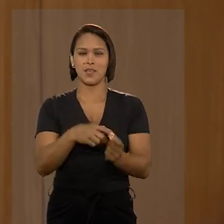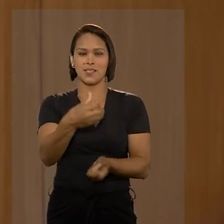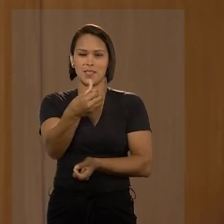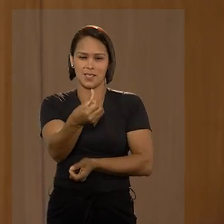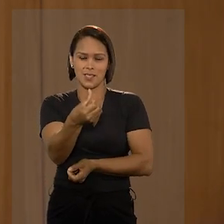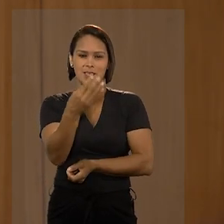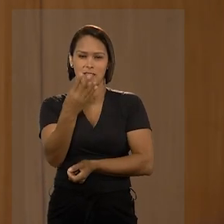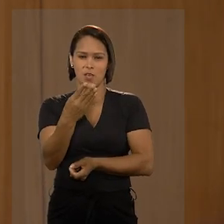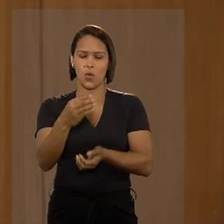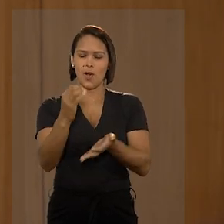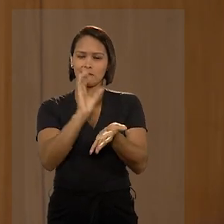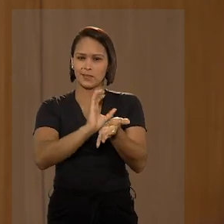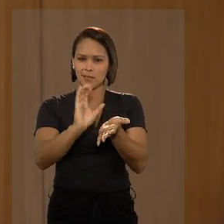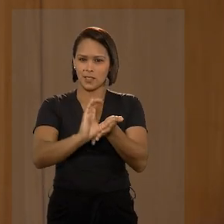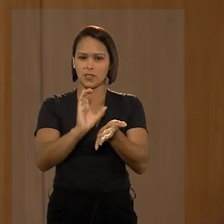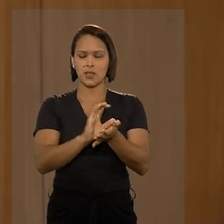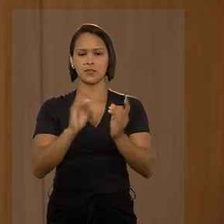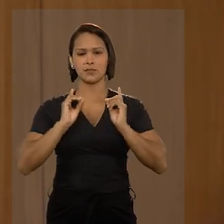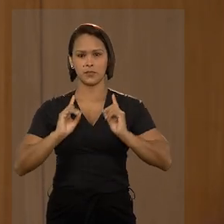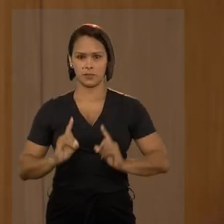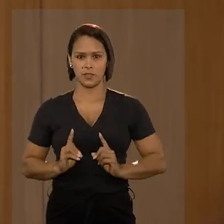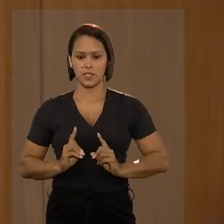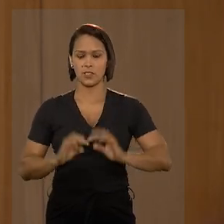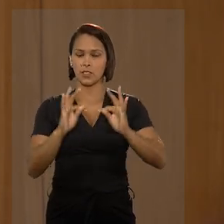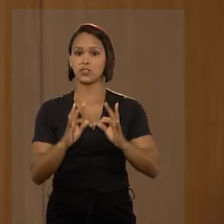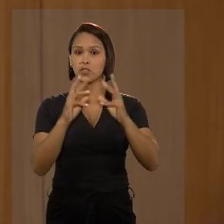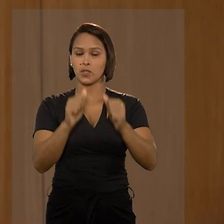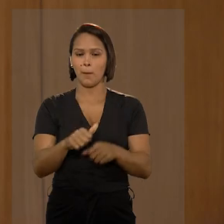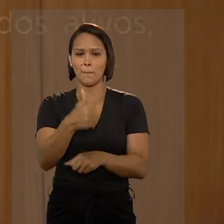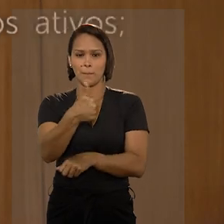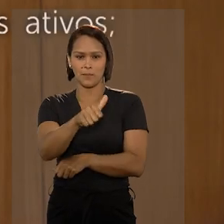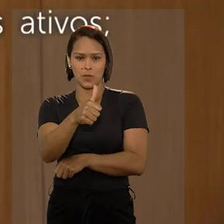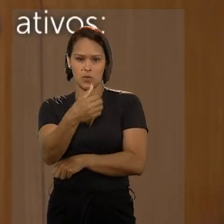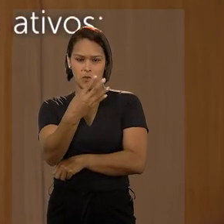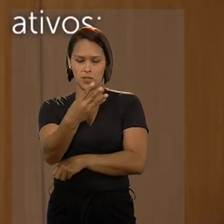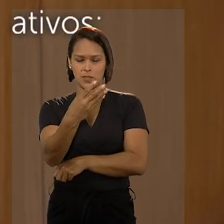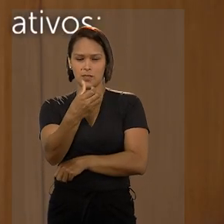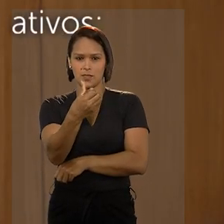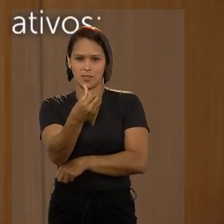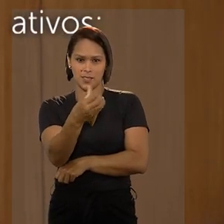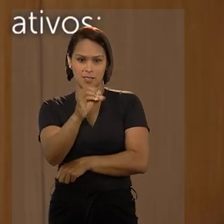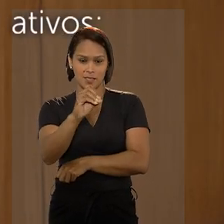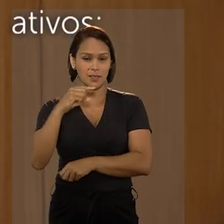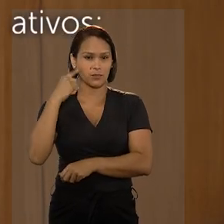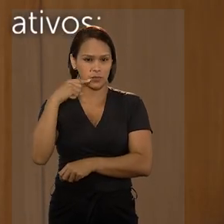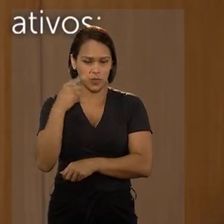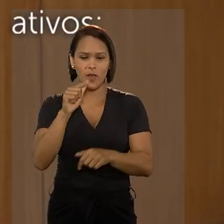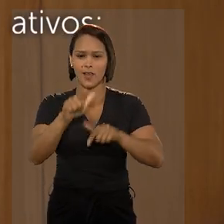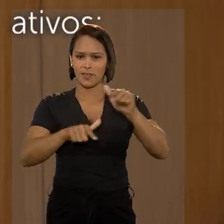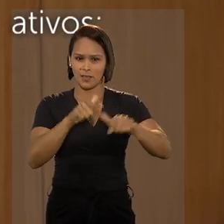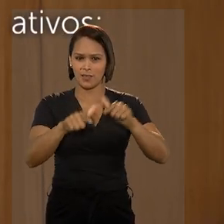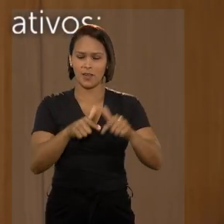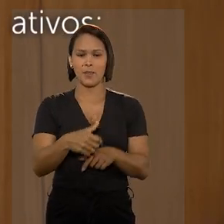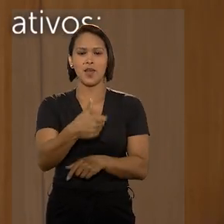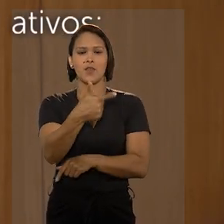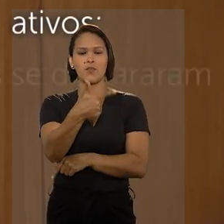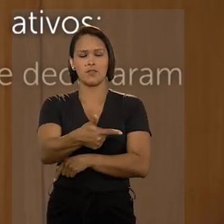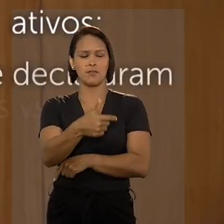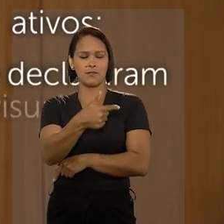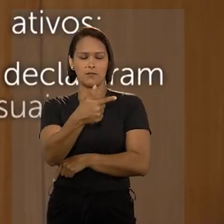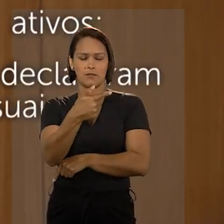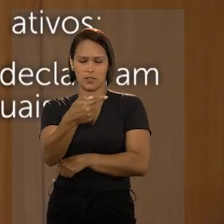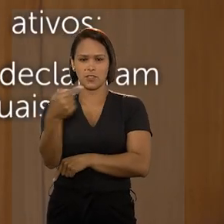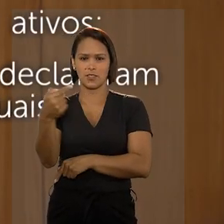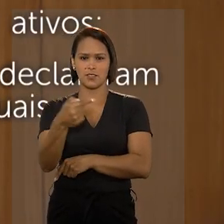64 estagiários com deficiência. Desse total, 1.460 advogados ativos e